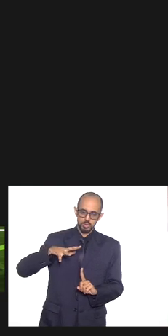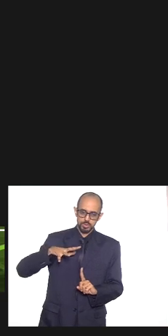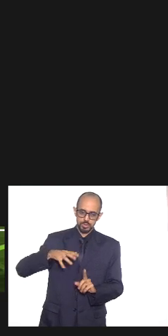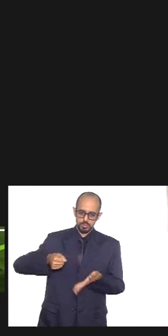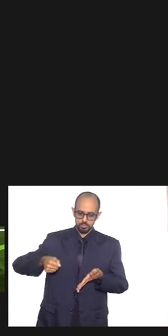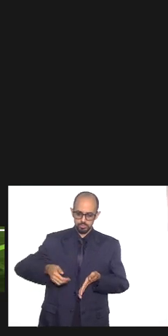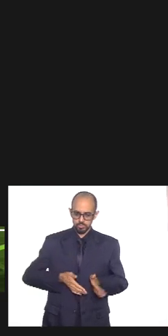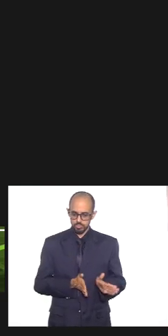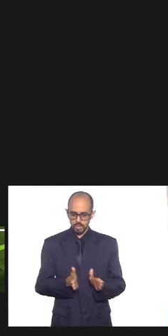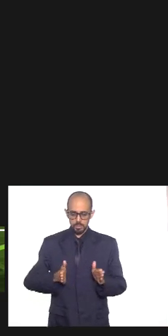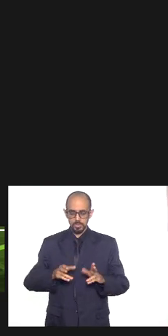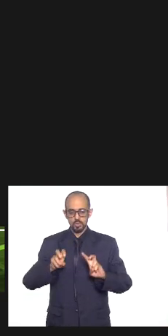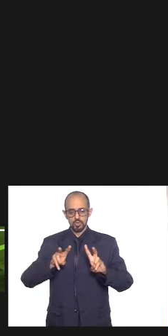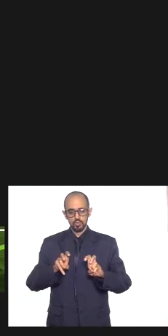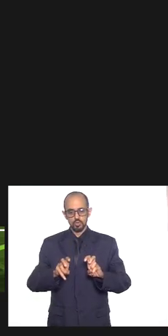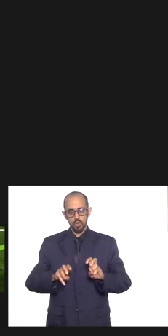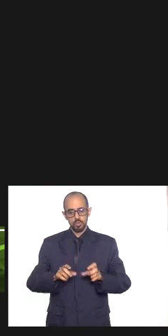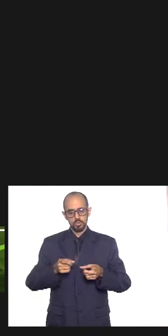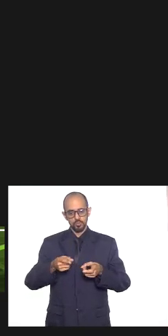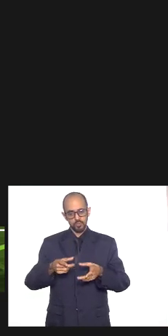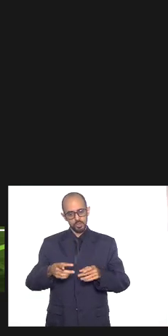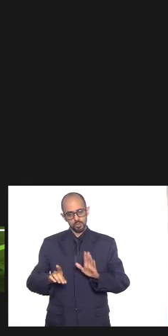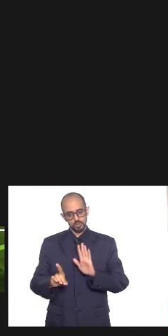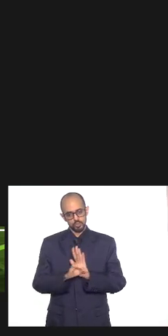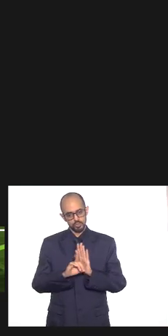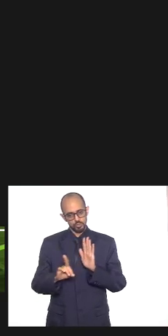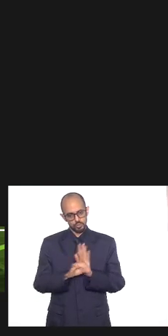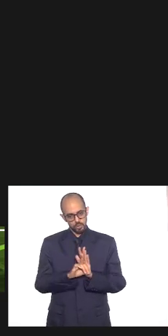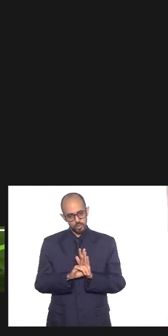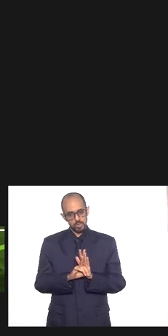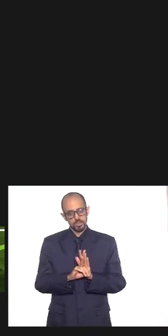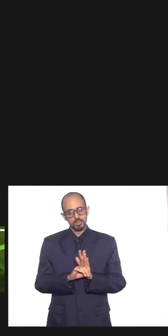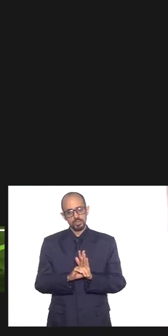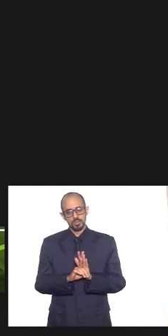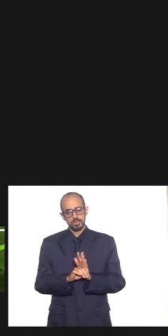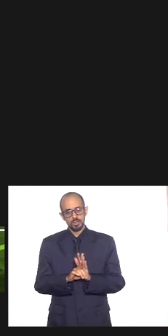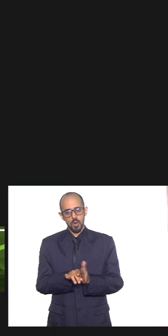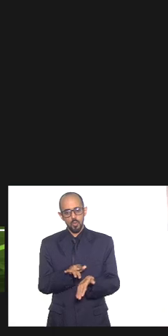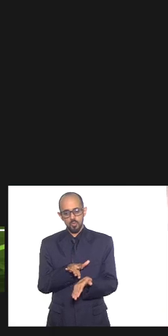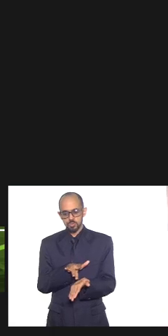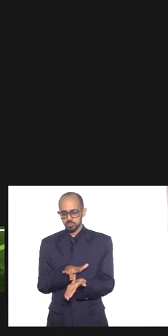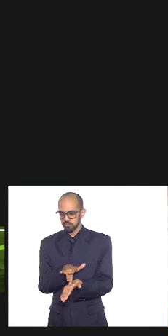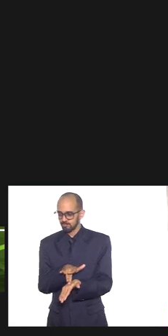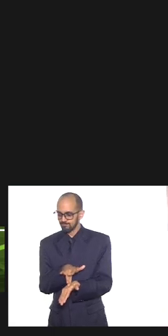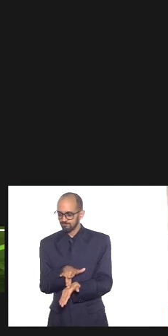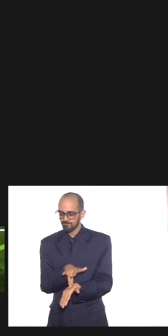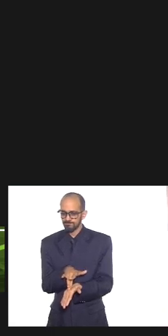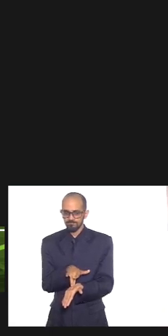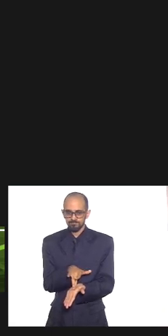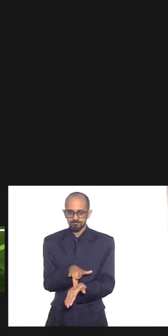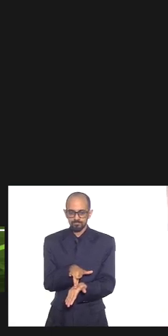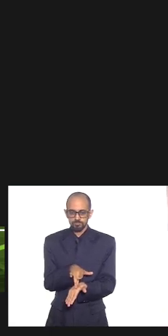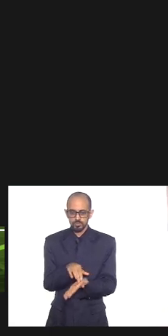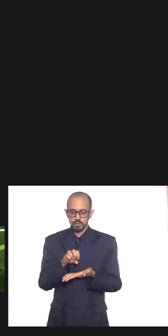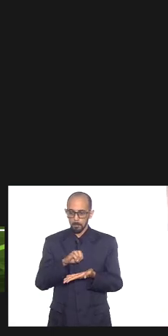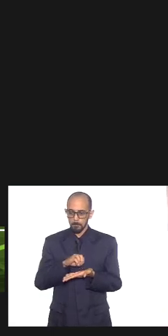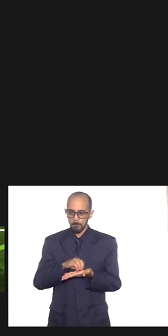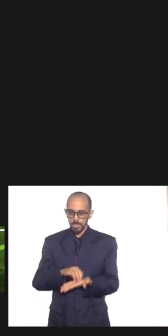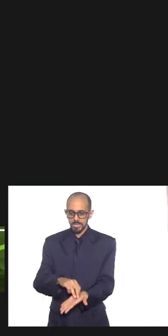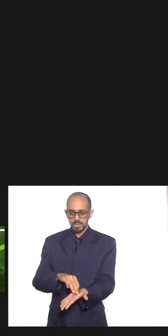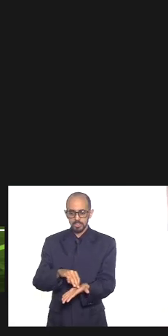os traficantes que estão se travestindo de mensageiros